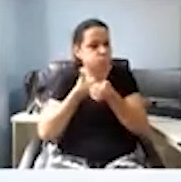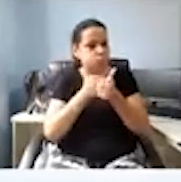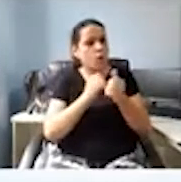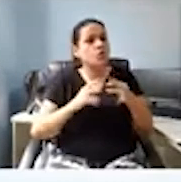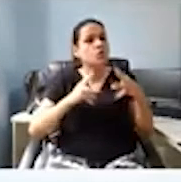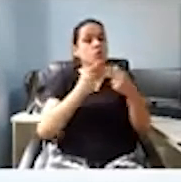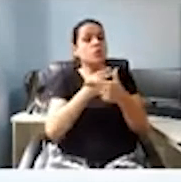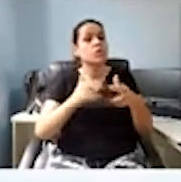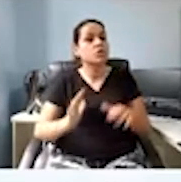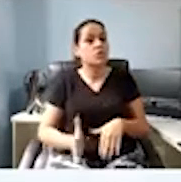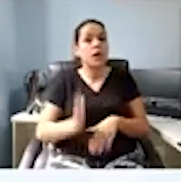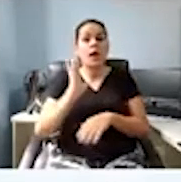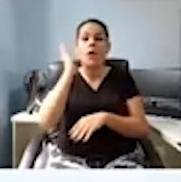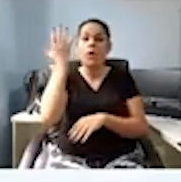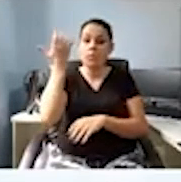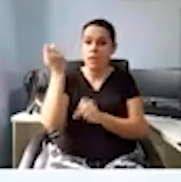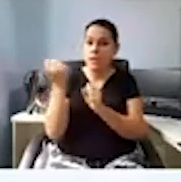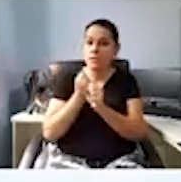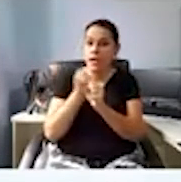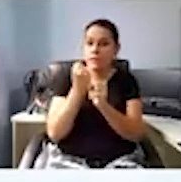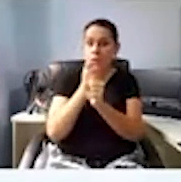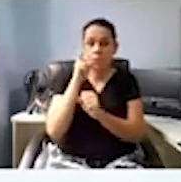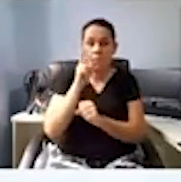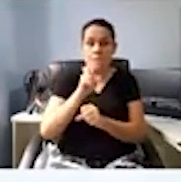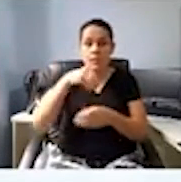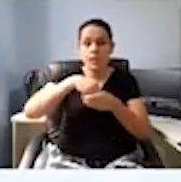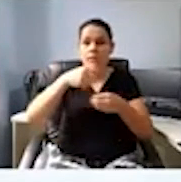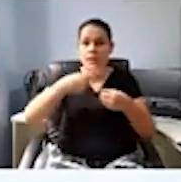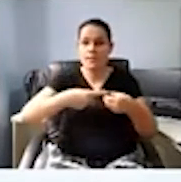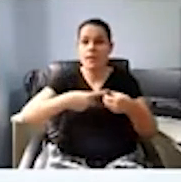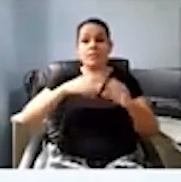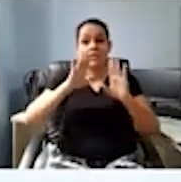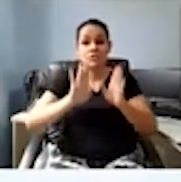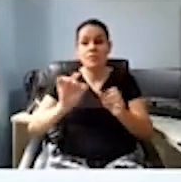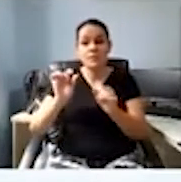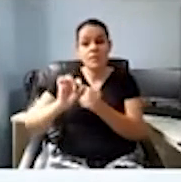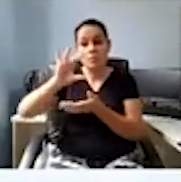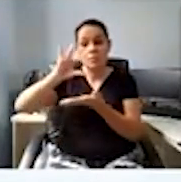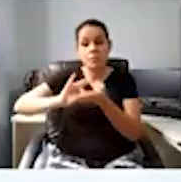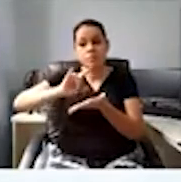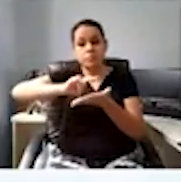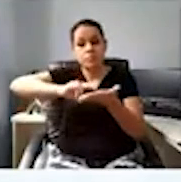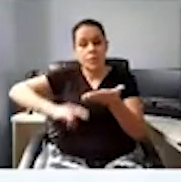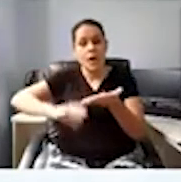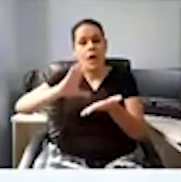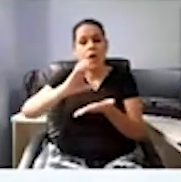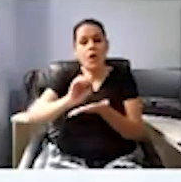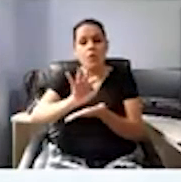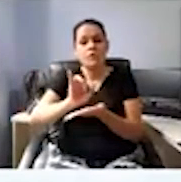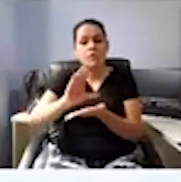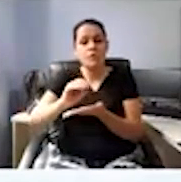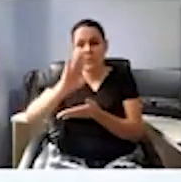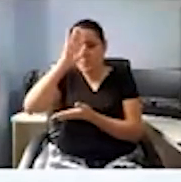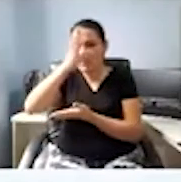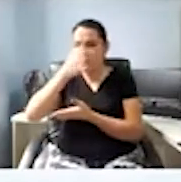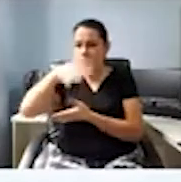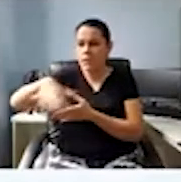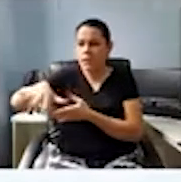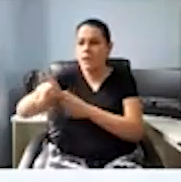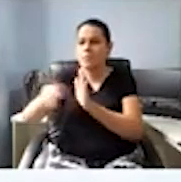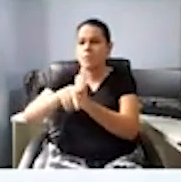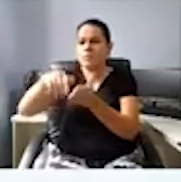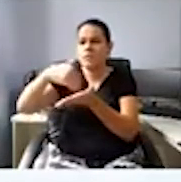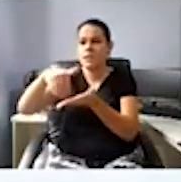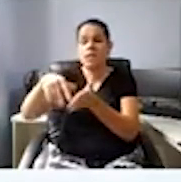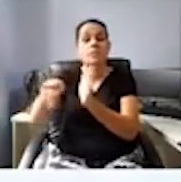obras que já estão acontecendo. E já conseguimos fazer ofício aí em várias secretarias, principalmente na obras. Na